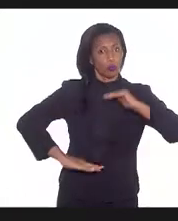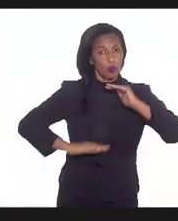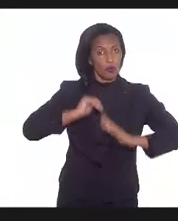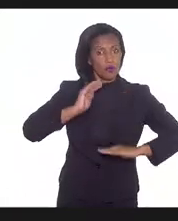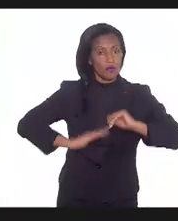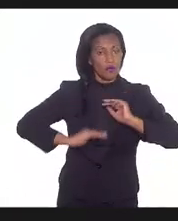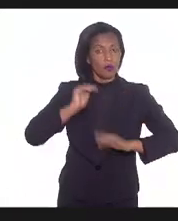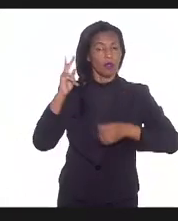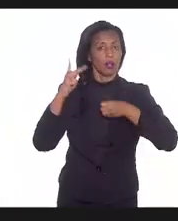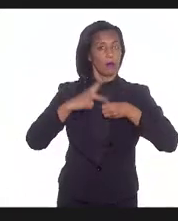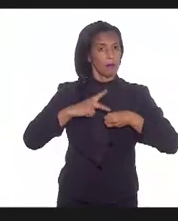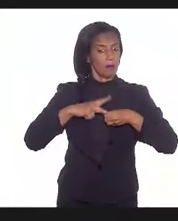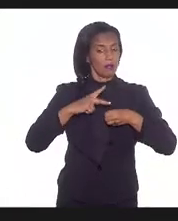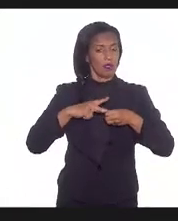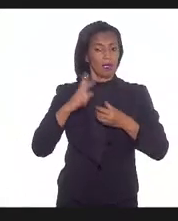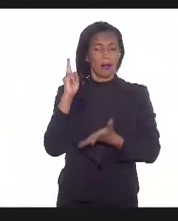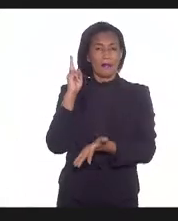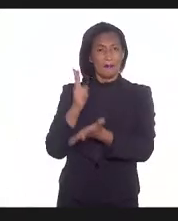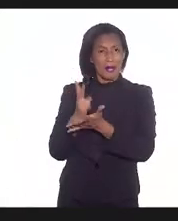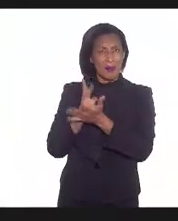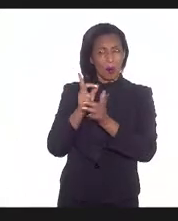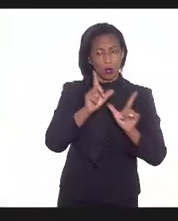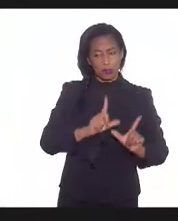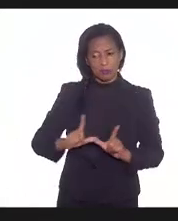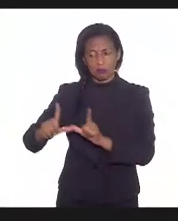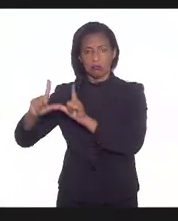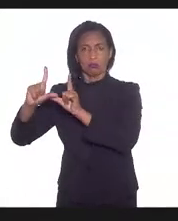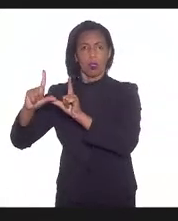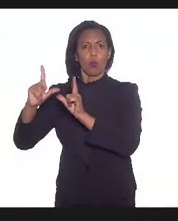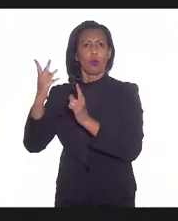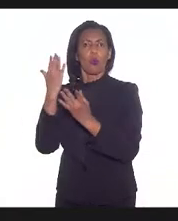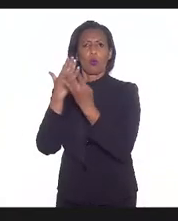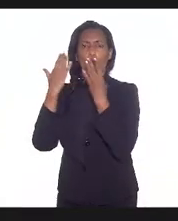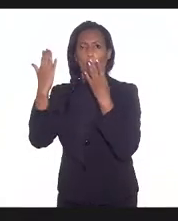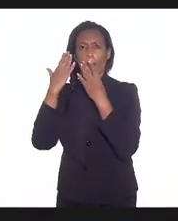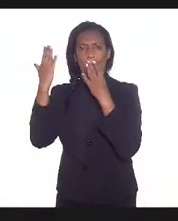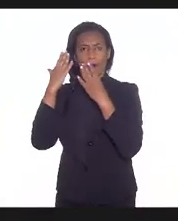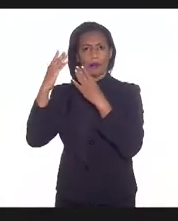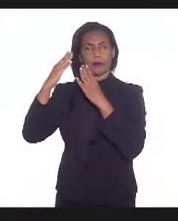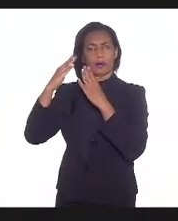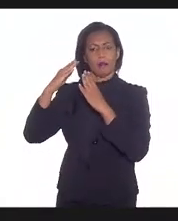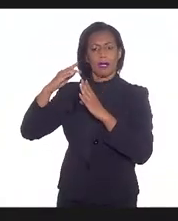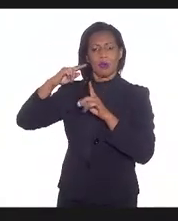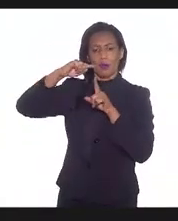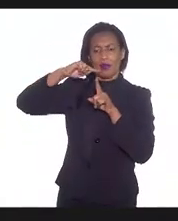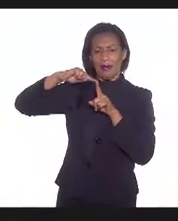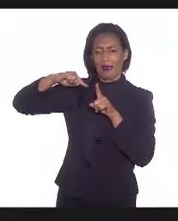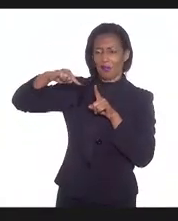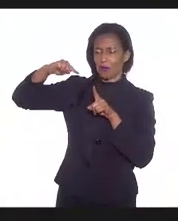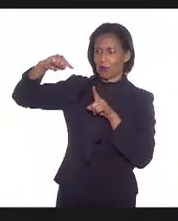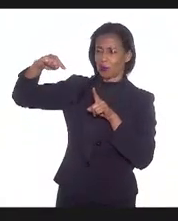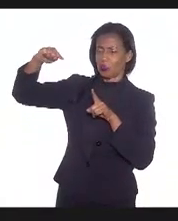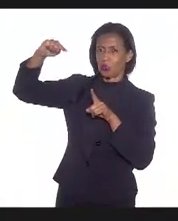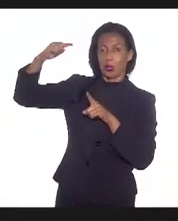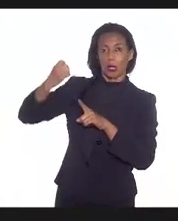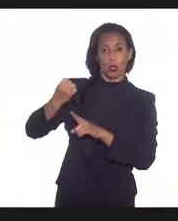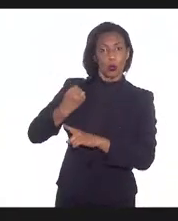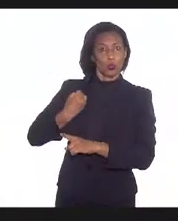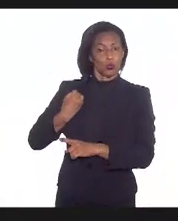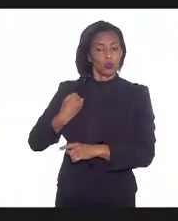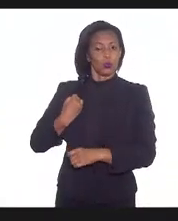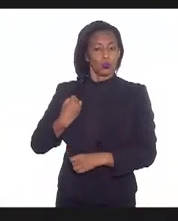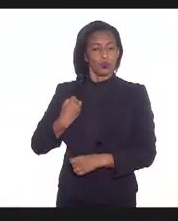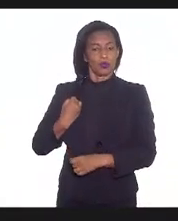mesma coisa que, comparando, né, o gráfico de linha, é aqui o número de